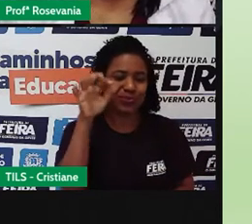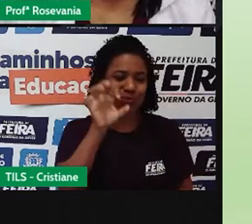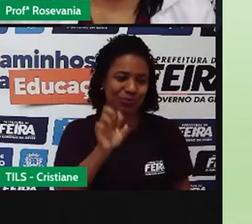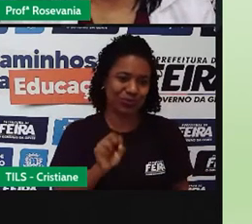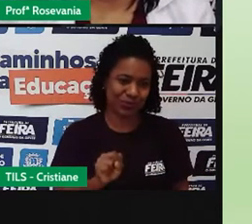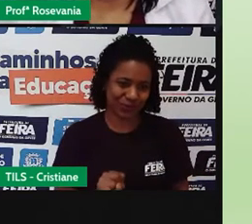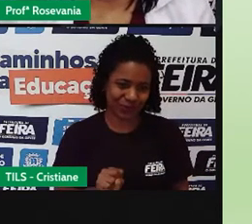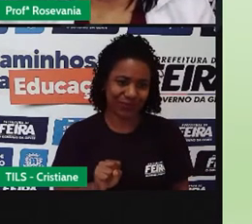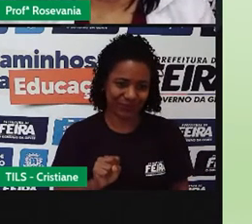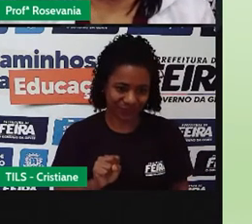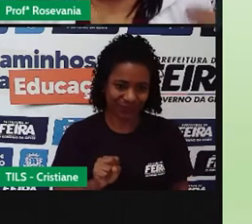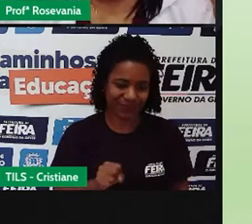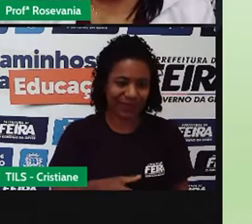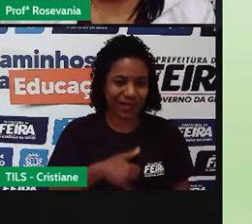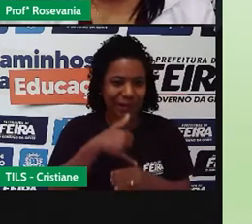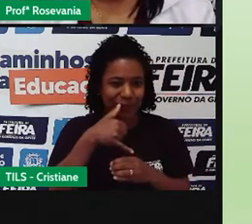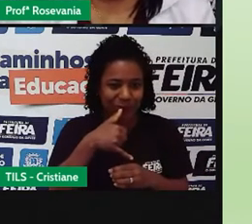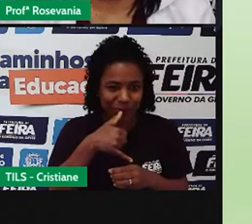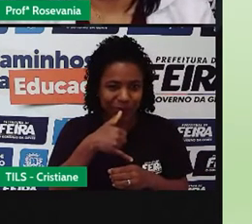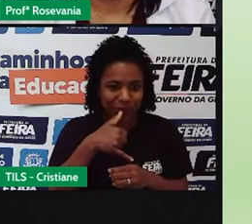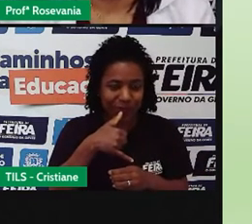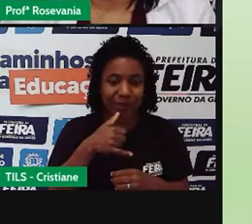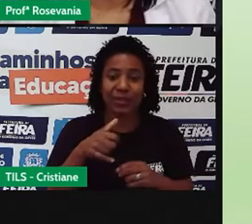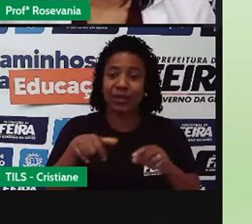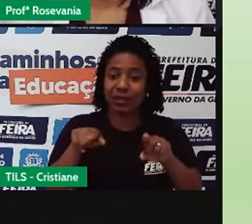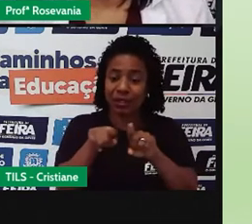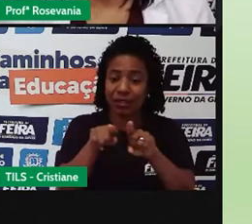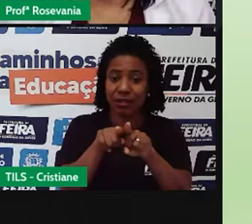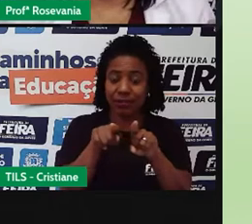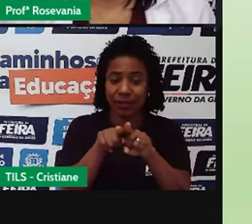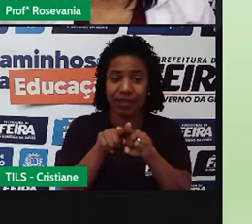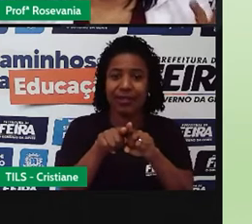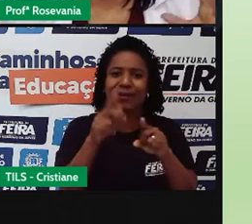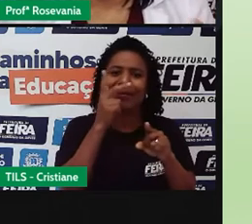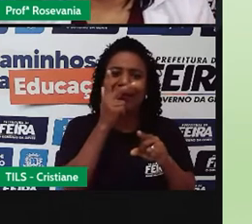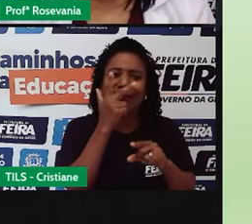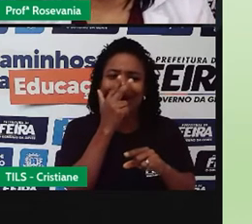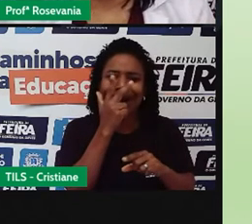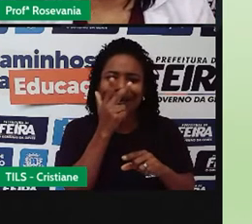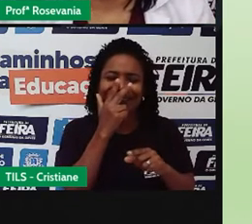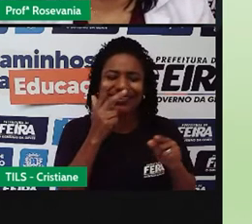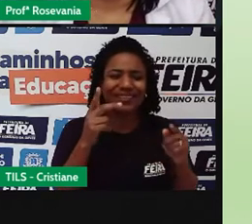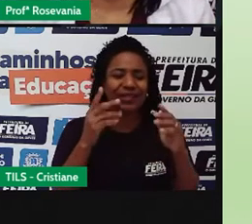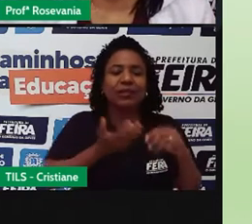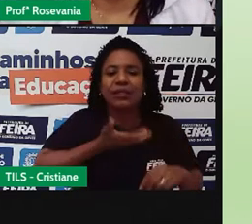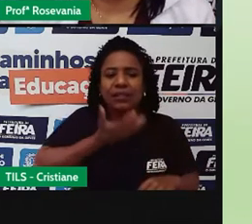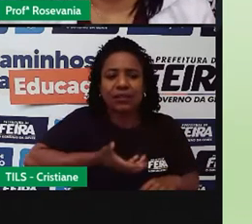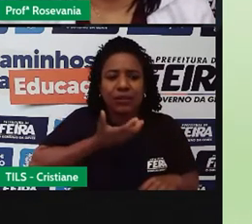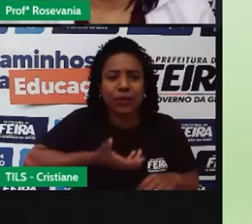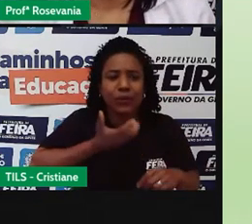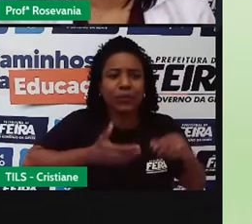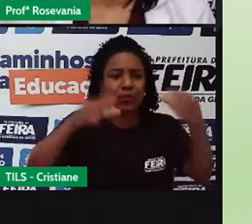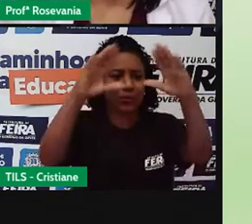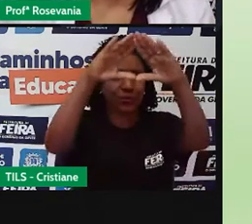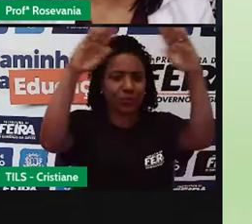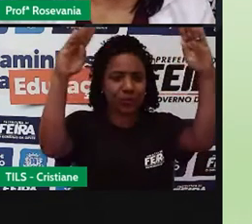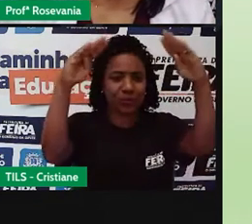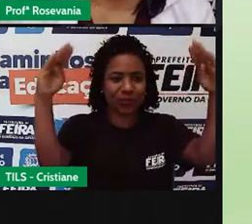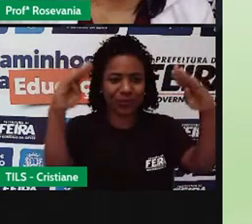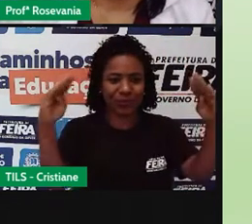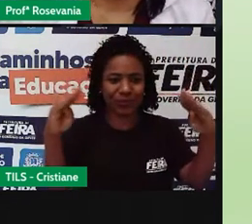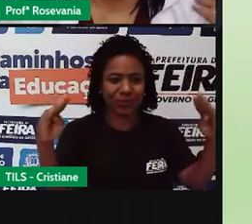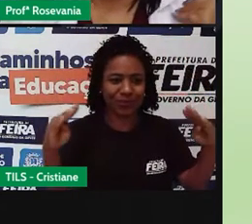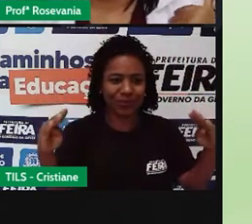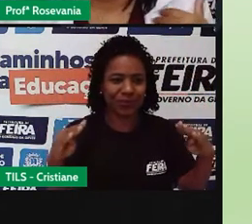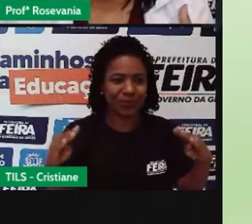Os pinheirinhos que tem também, aquele que a chama, né, de árvore de Natal, os pinheirinhos também são dessa região, os eucaliptos, mas